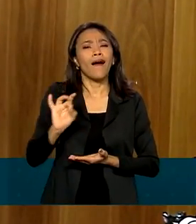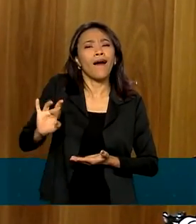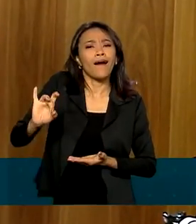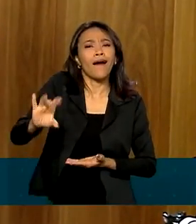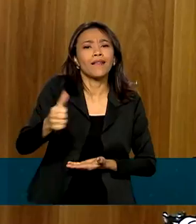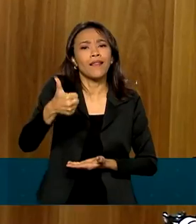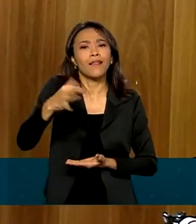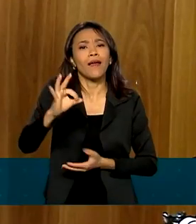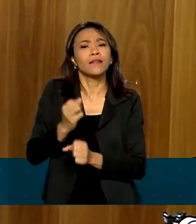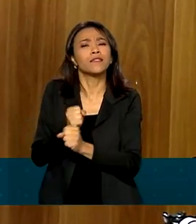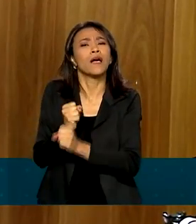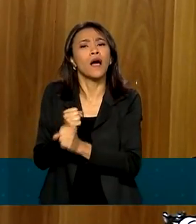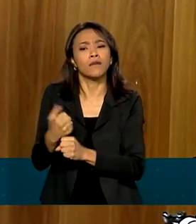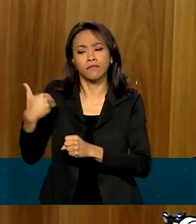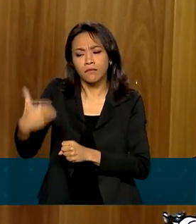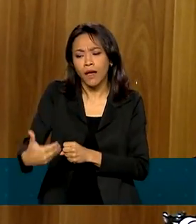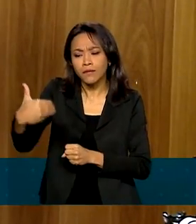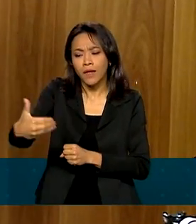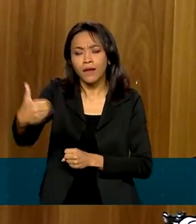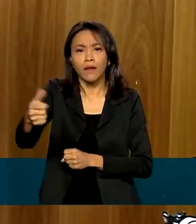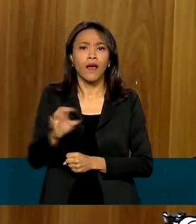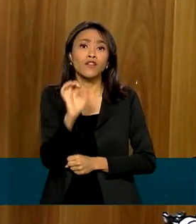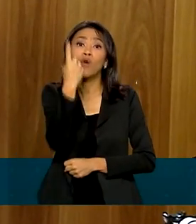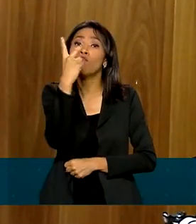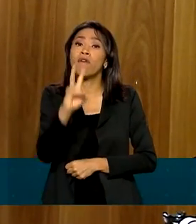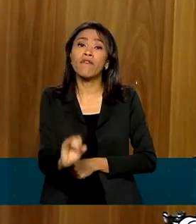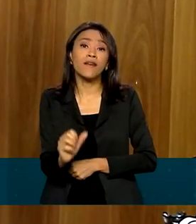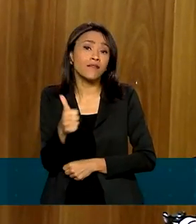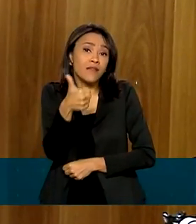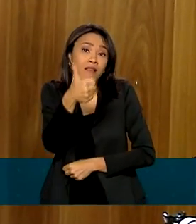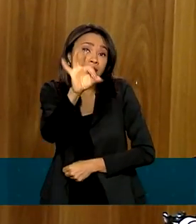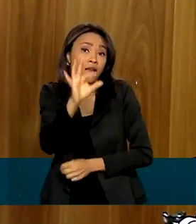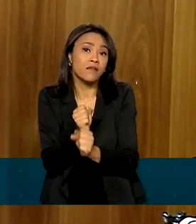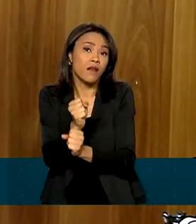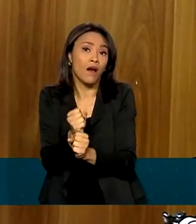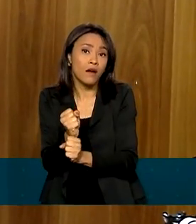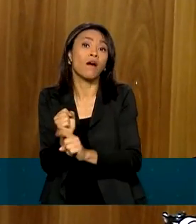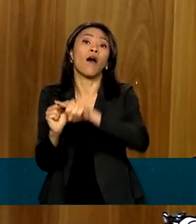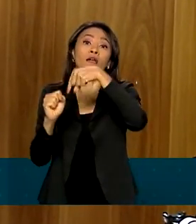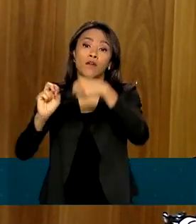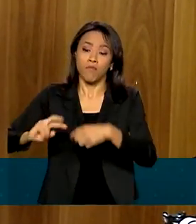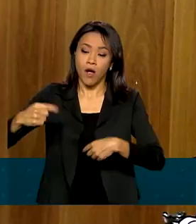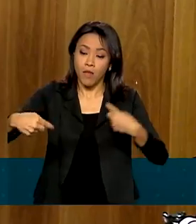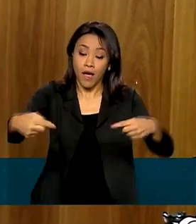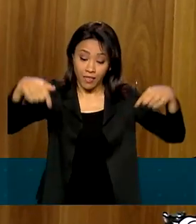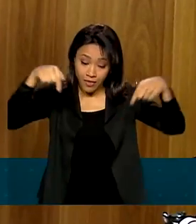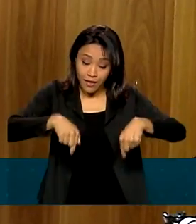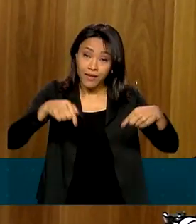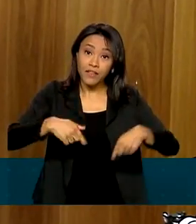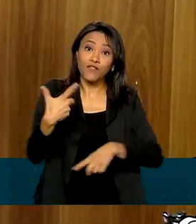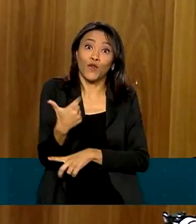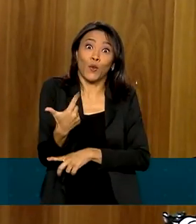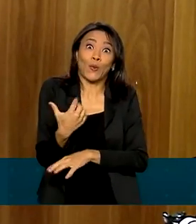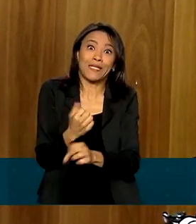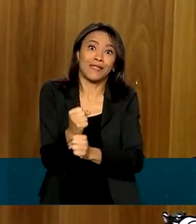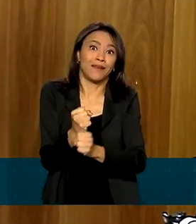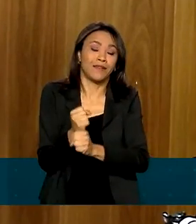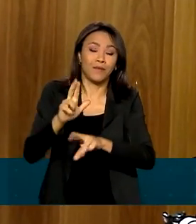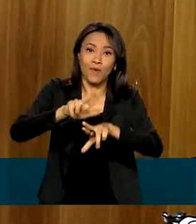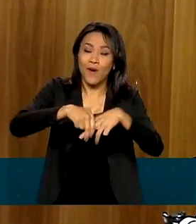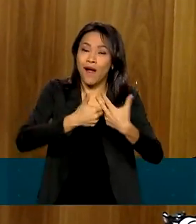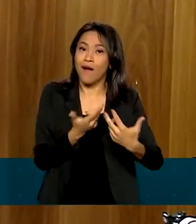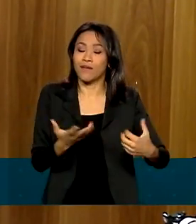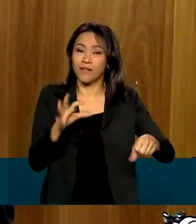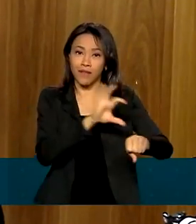nós não vamos importunar tanto assim, é só uma vez a cada 10 anos. Dessa vez foi 12 anos, por causa da pandemia, de